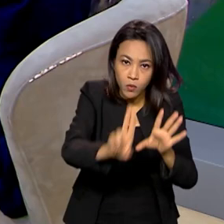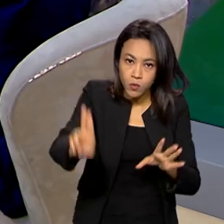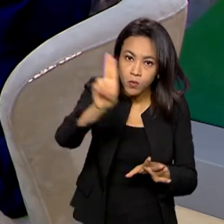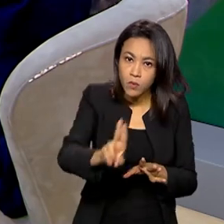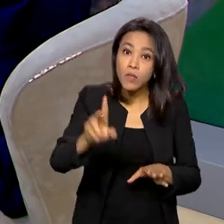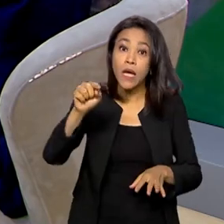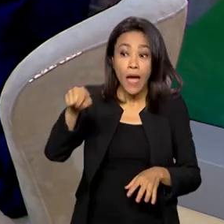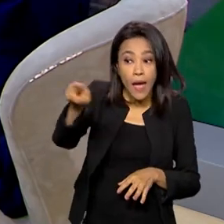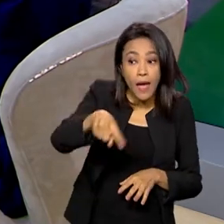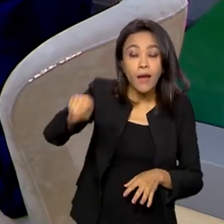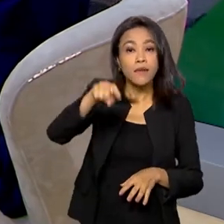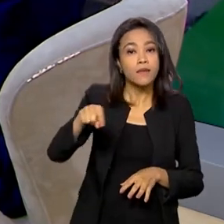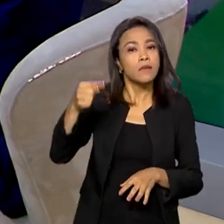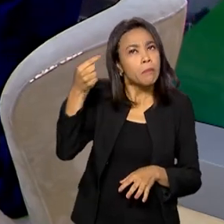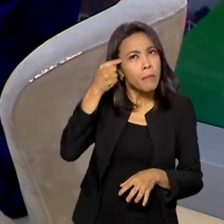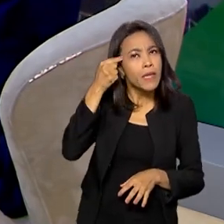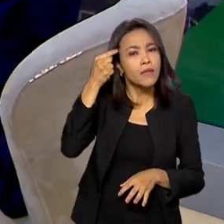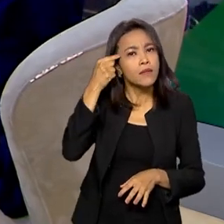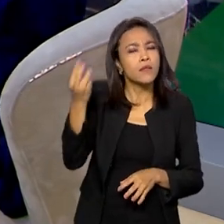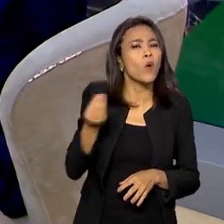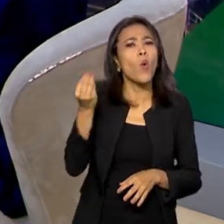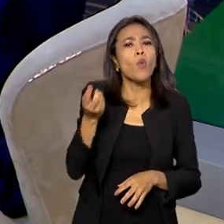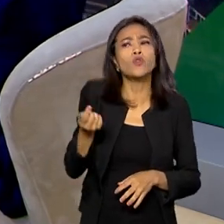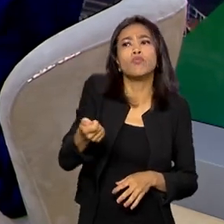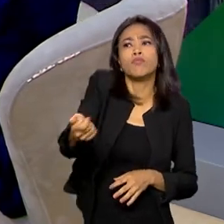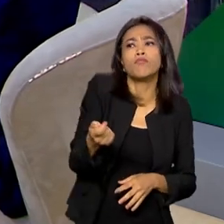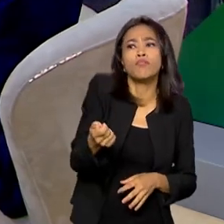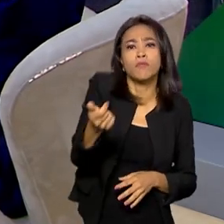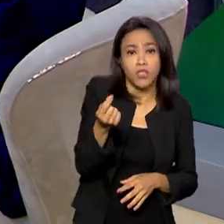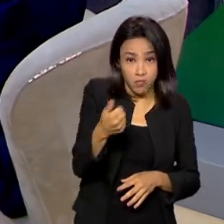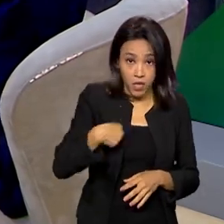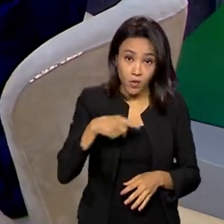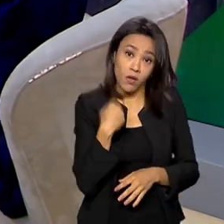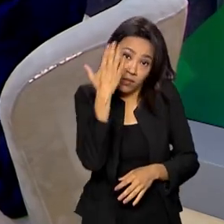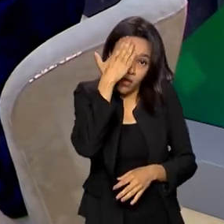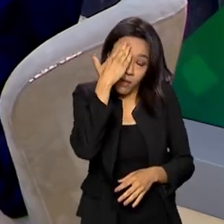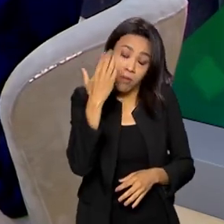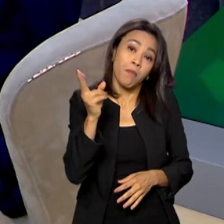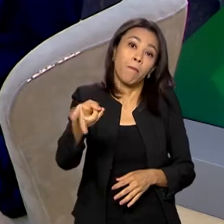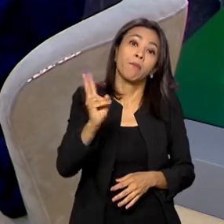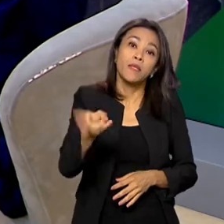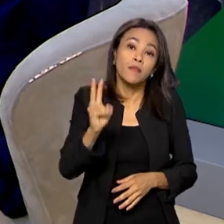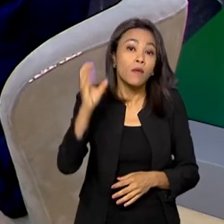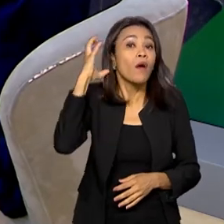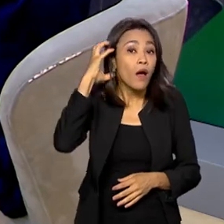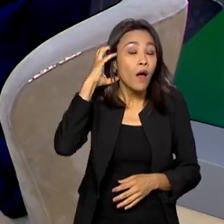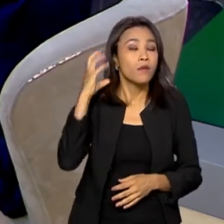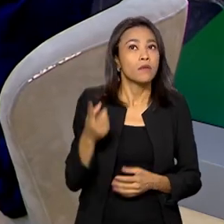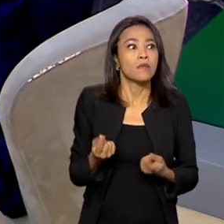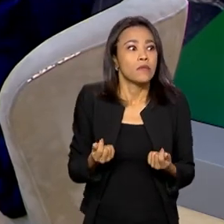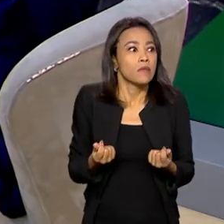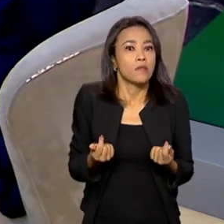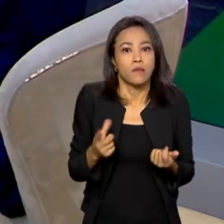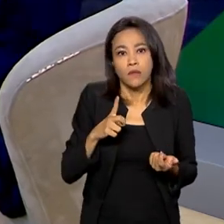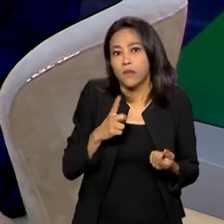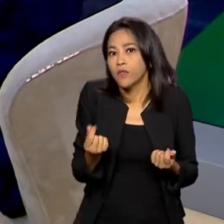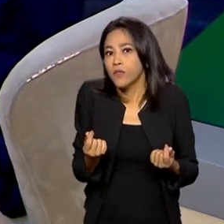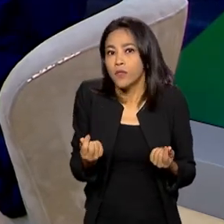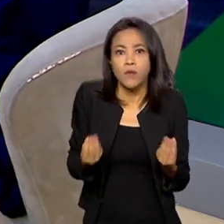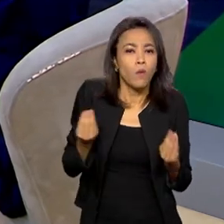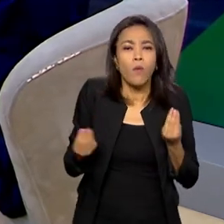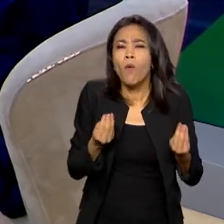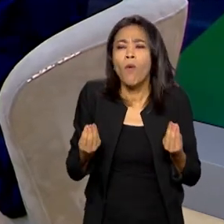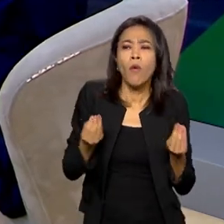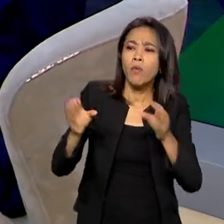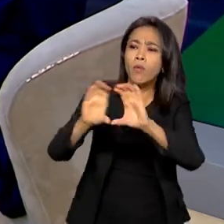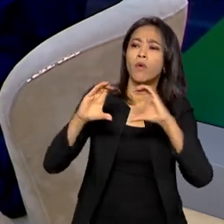pensem em outras formas de financiamento, porque a gente sabe que para manter um veículo precisa ter recursos, mas de que forma então que